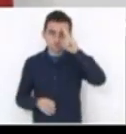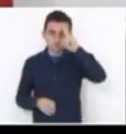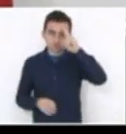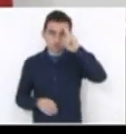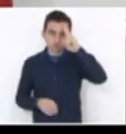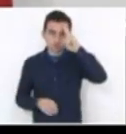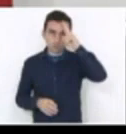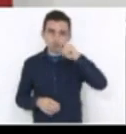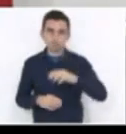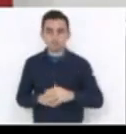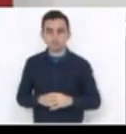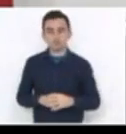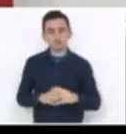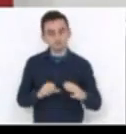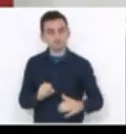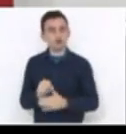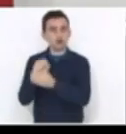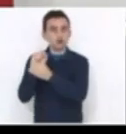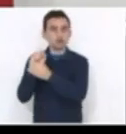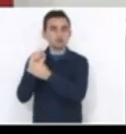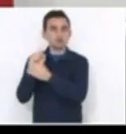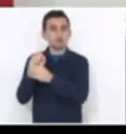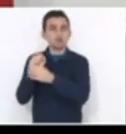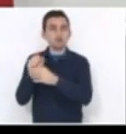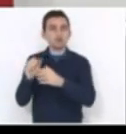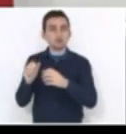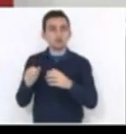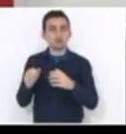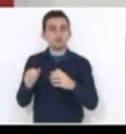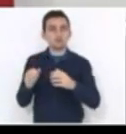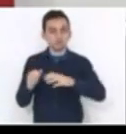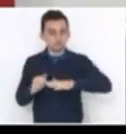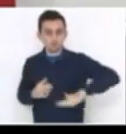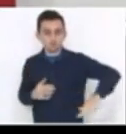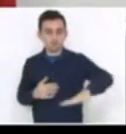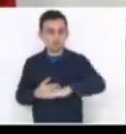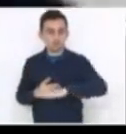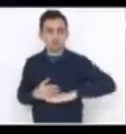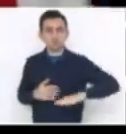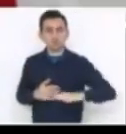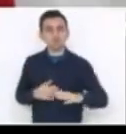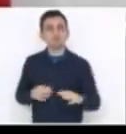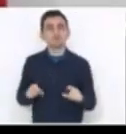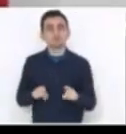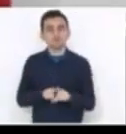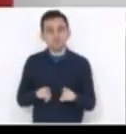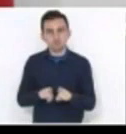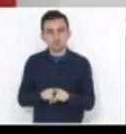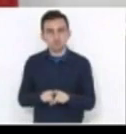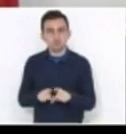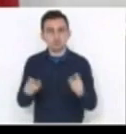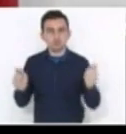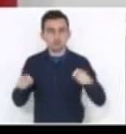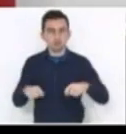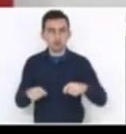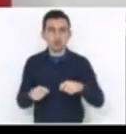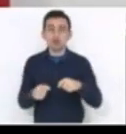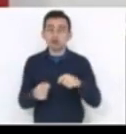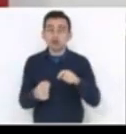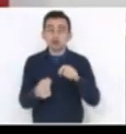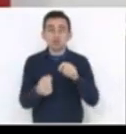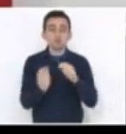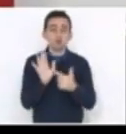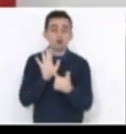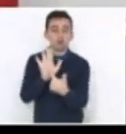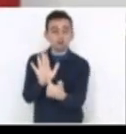nós vamos fortalecer o parlamento e nós vamos dar condição do parlamentar também apontar as carências de Santa